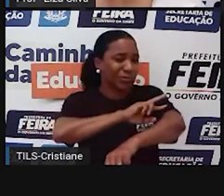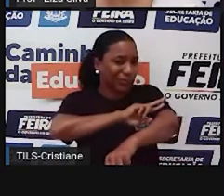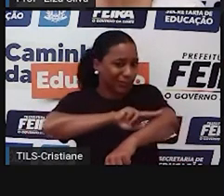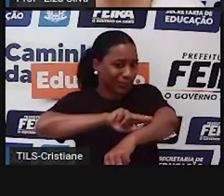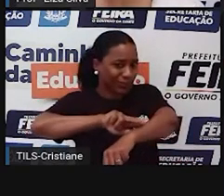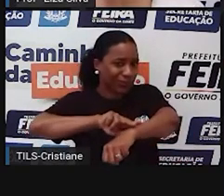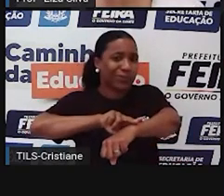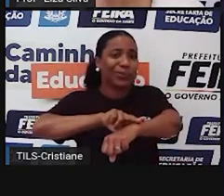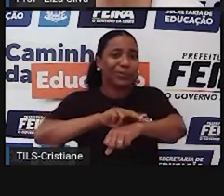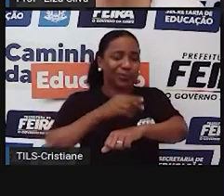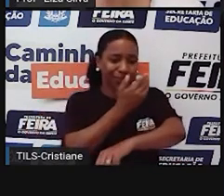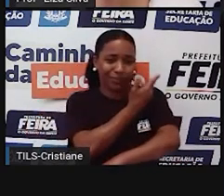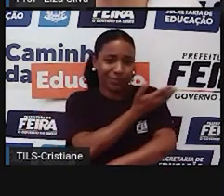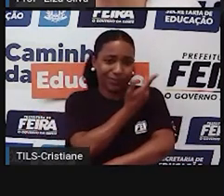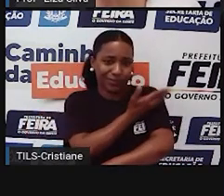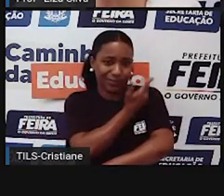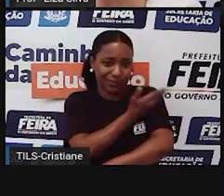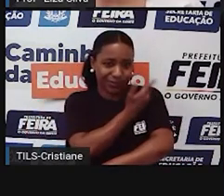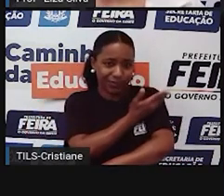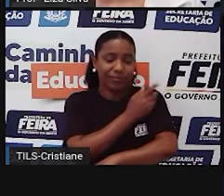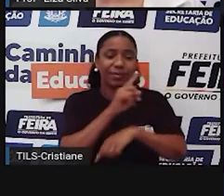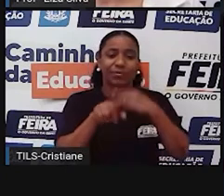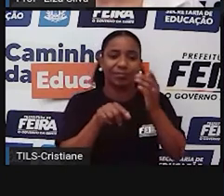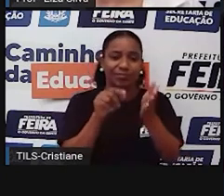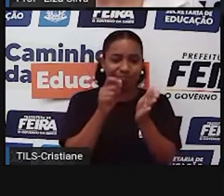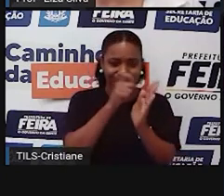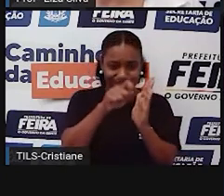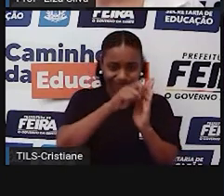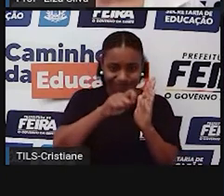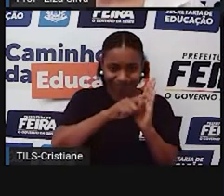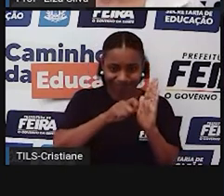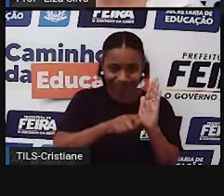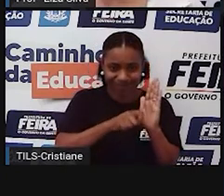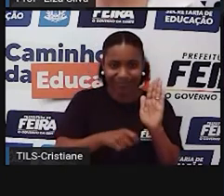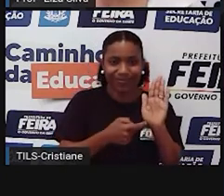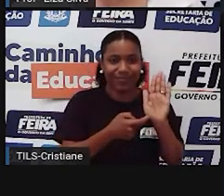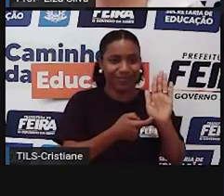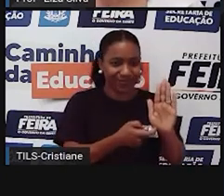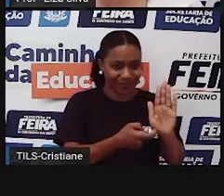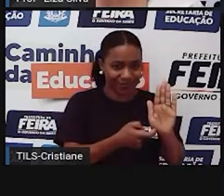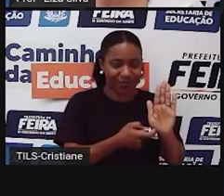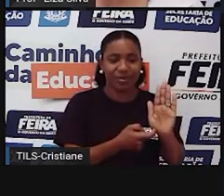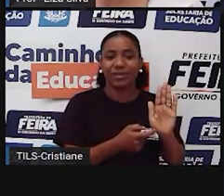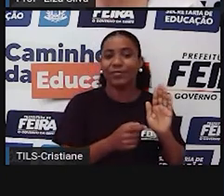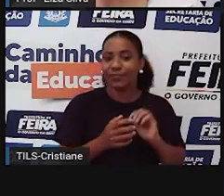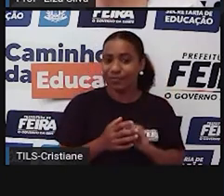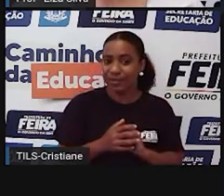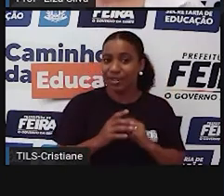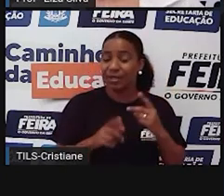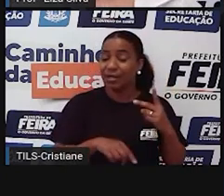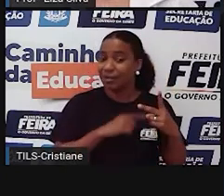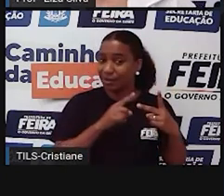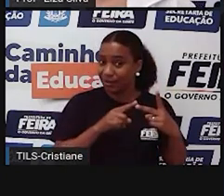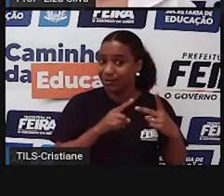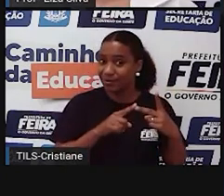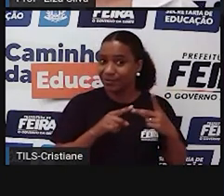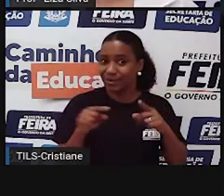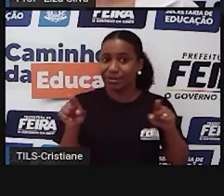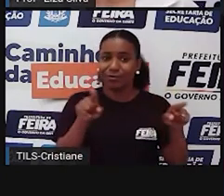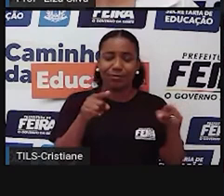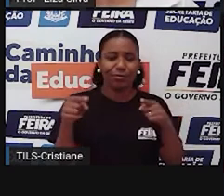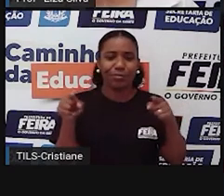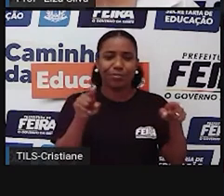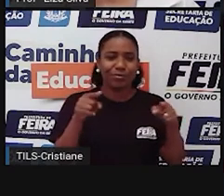pesquisa no caderno de inglês. Ok? E depois, na letra da música, vocês irão